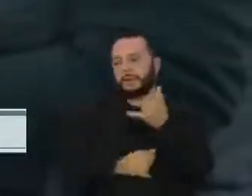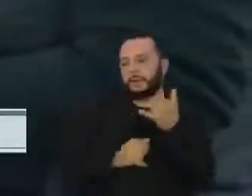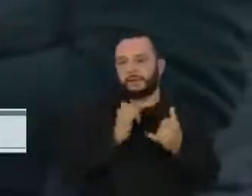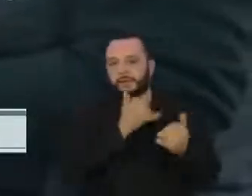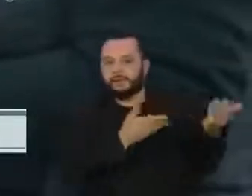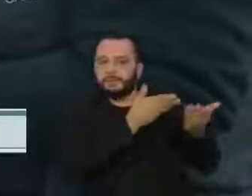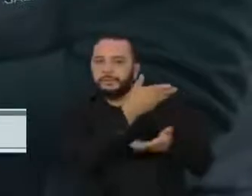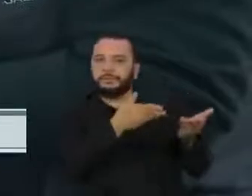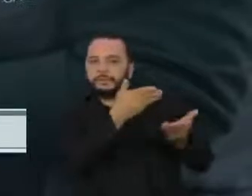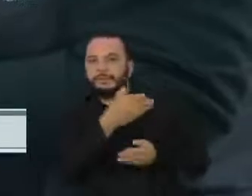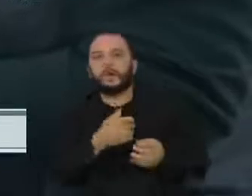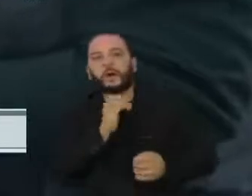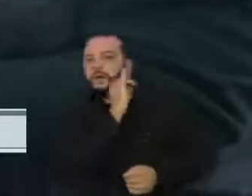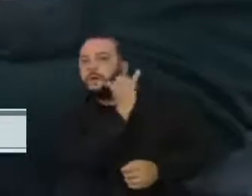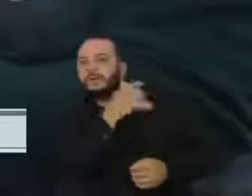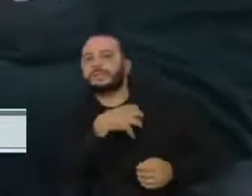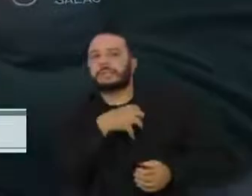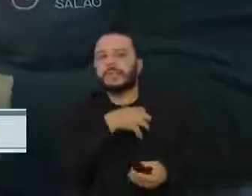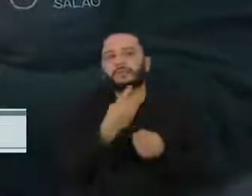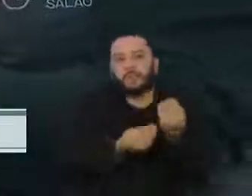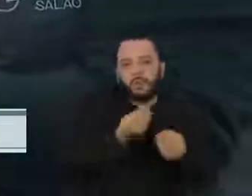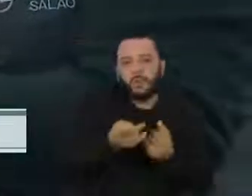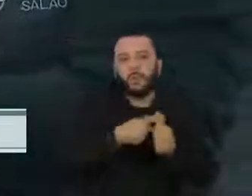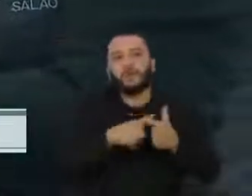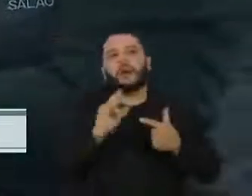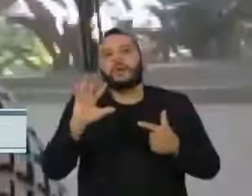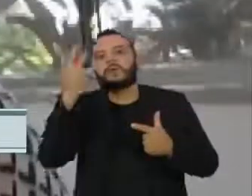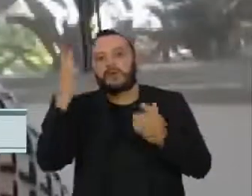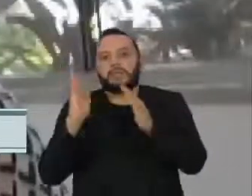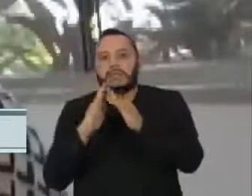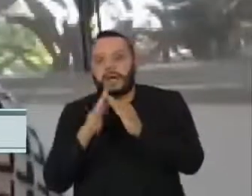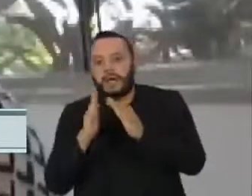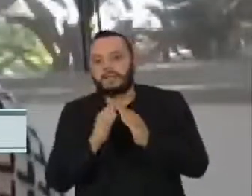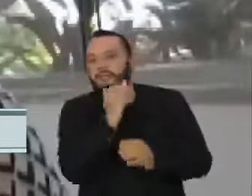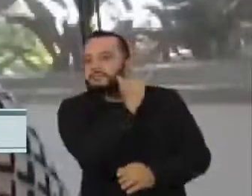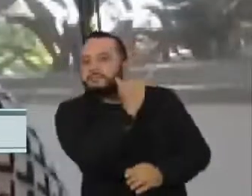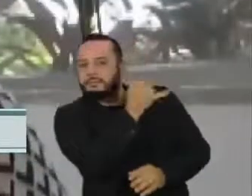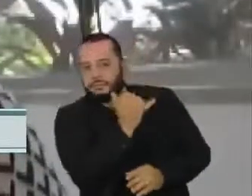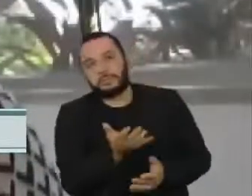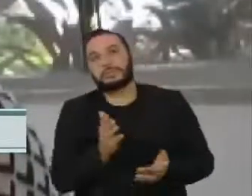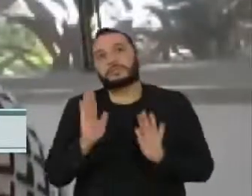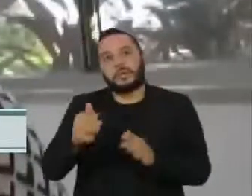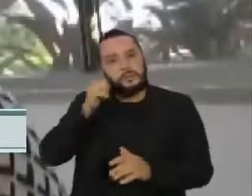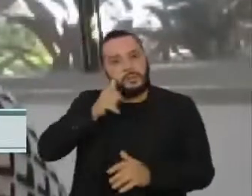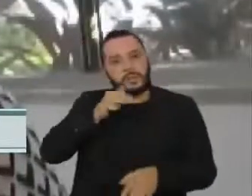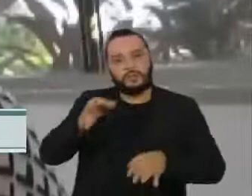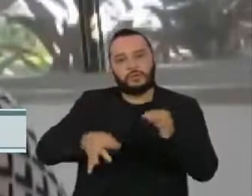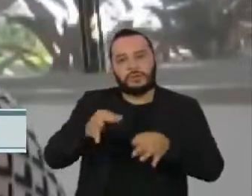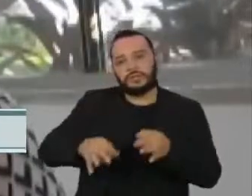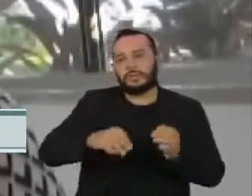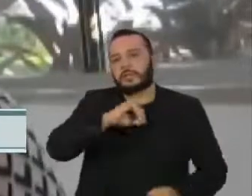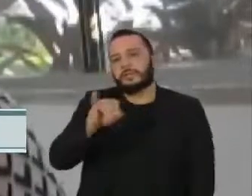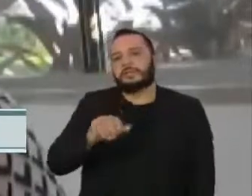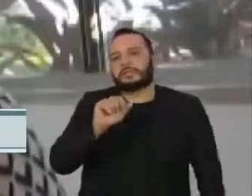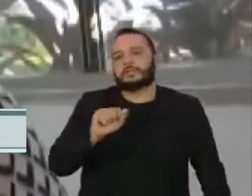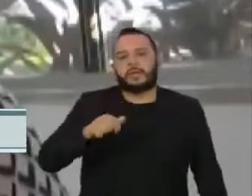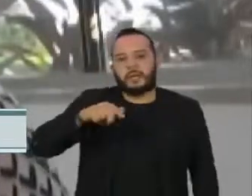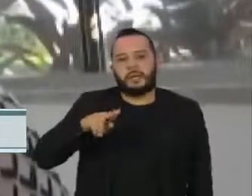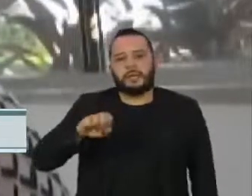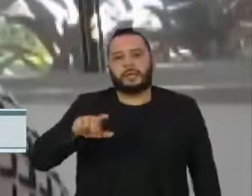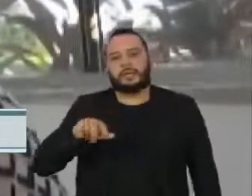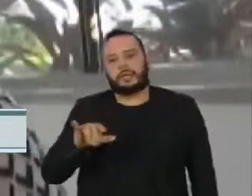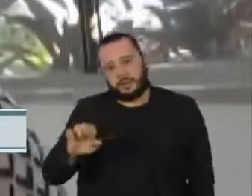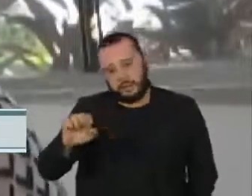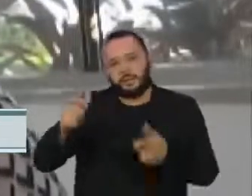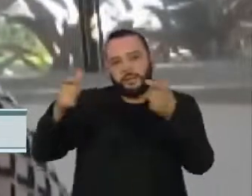cabeleireiras o que sentem ou o que passam em casa. Pensando nisso, a juíza Jaqueline Machado, de Mato Grosso do